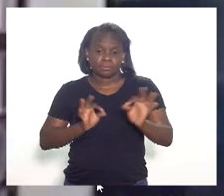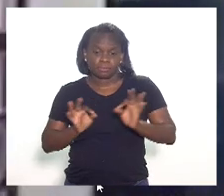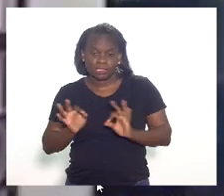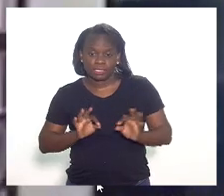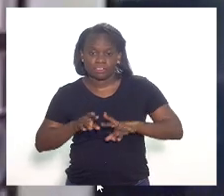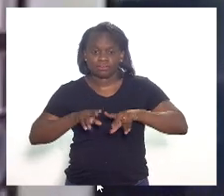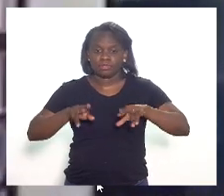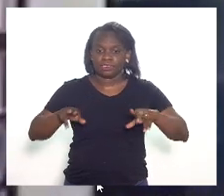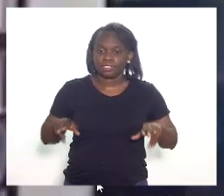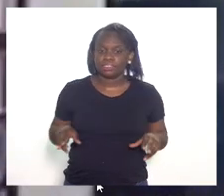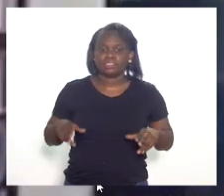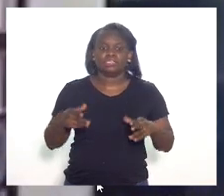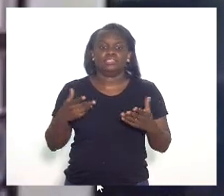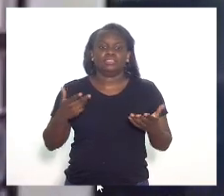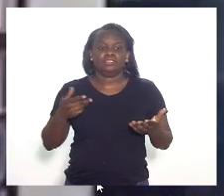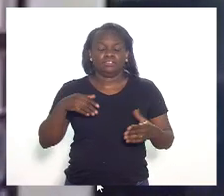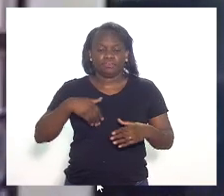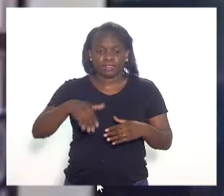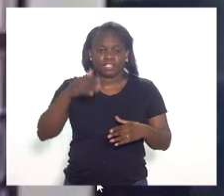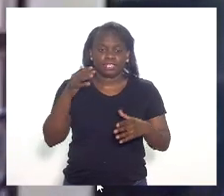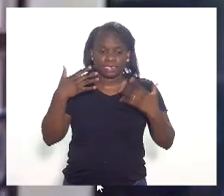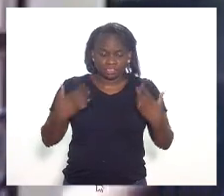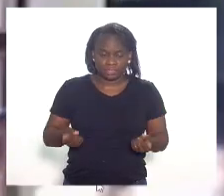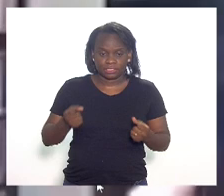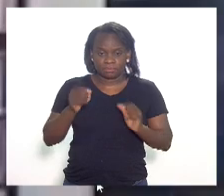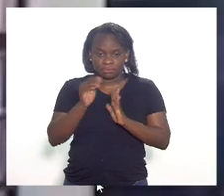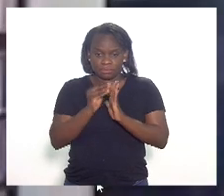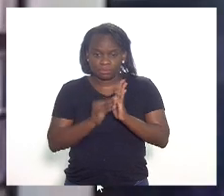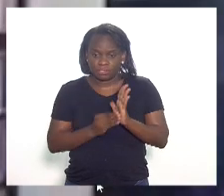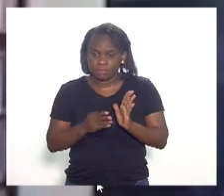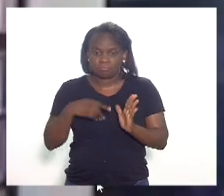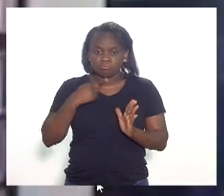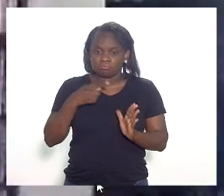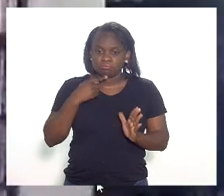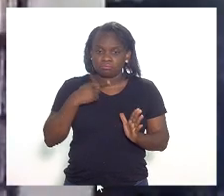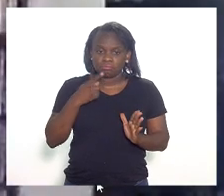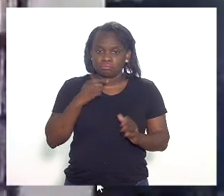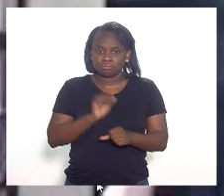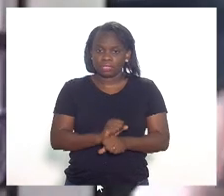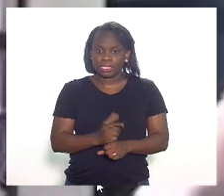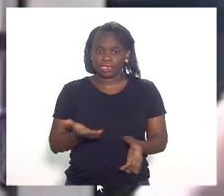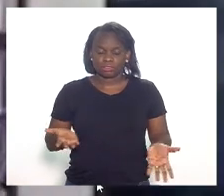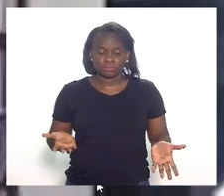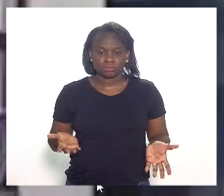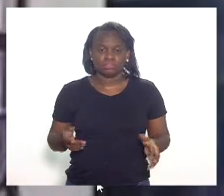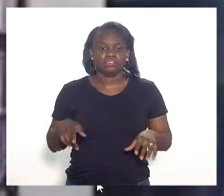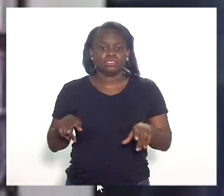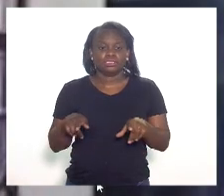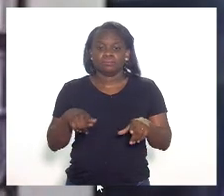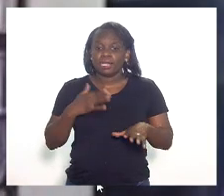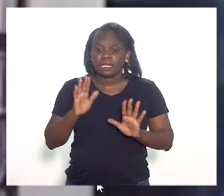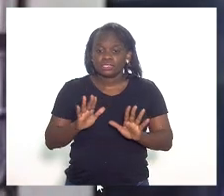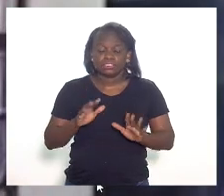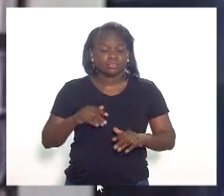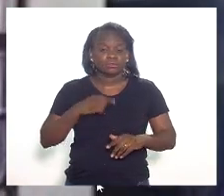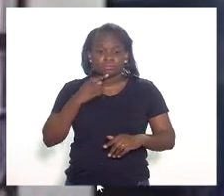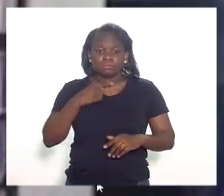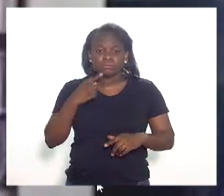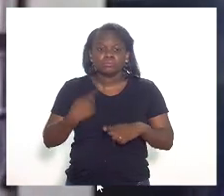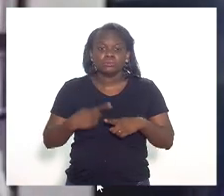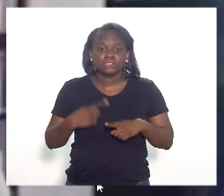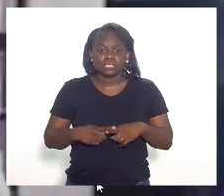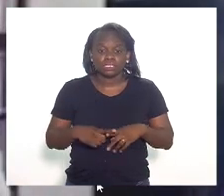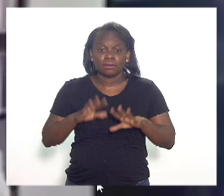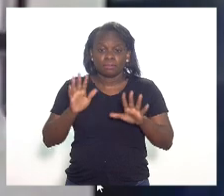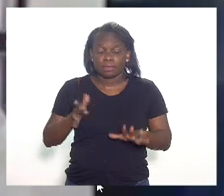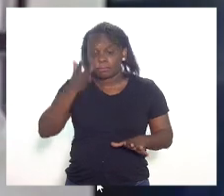a serem adotadas não andem. E não estão andando, mas o